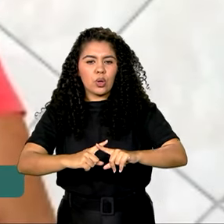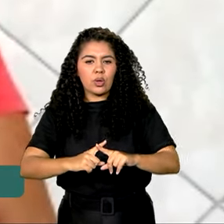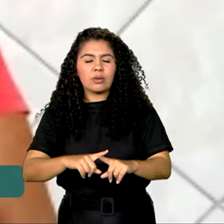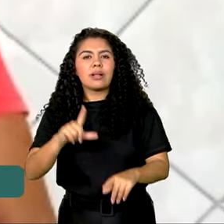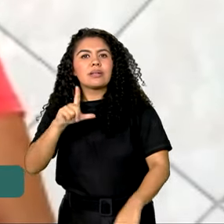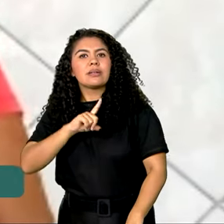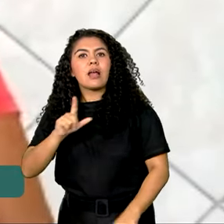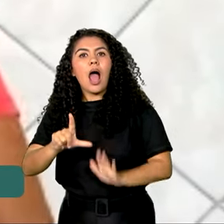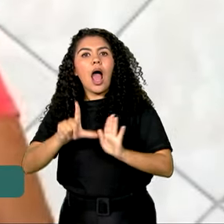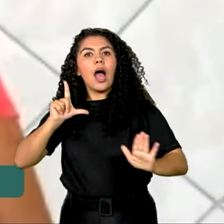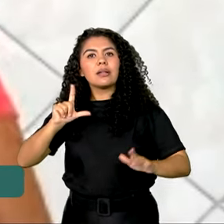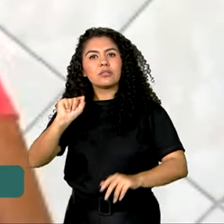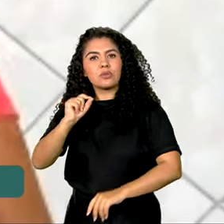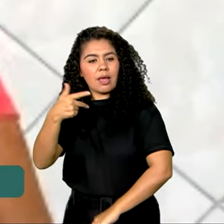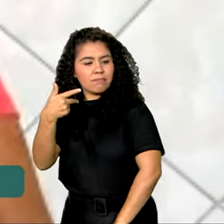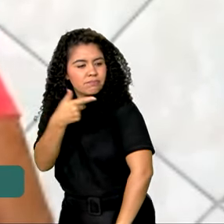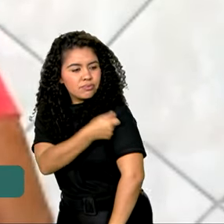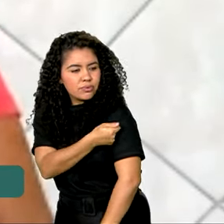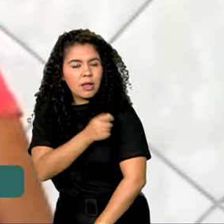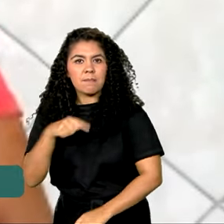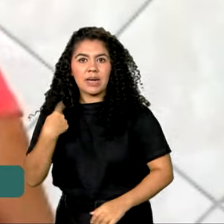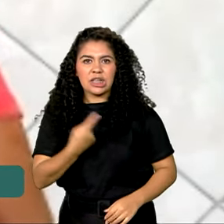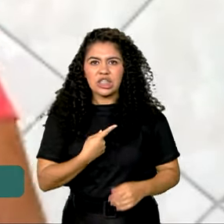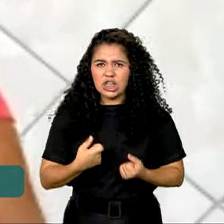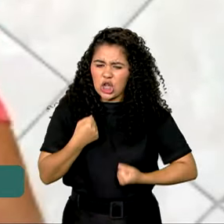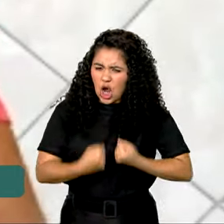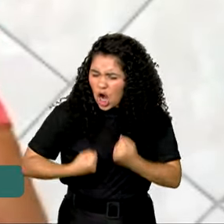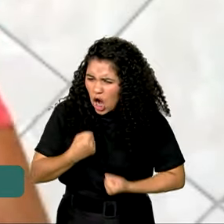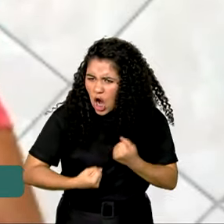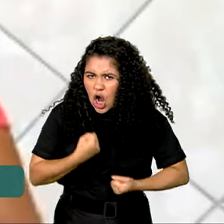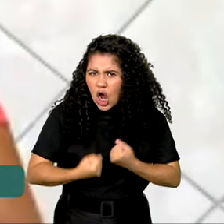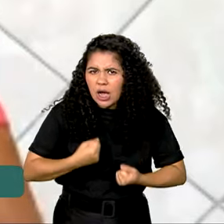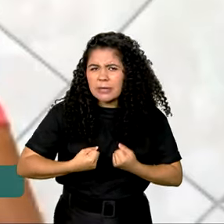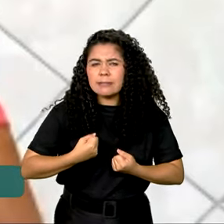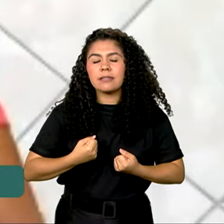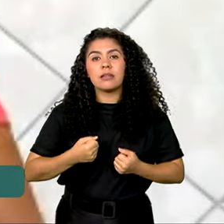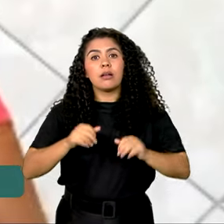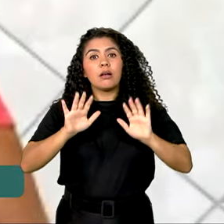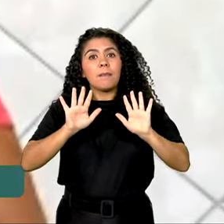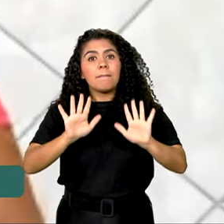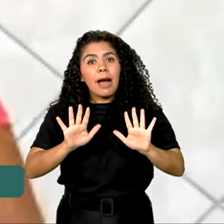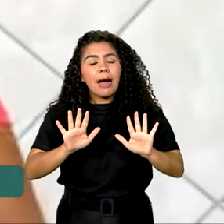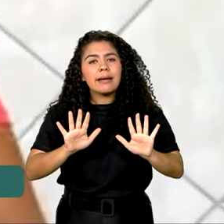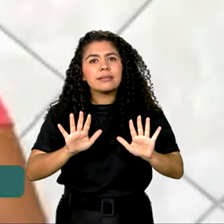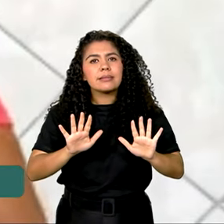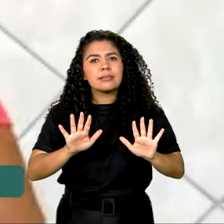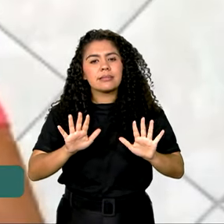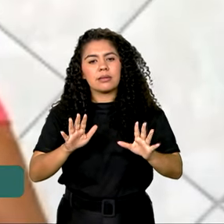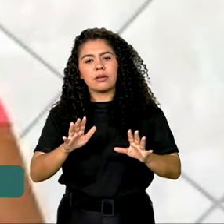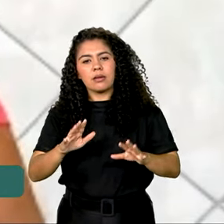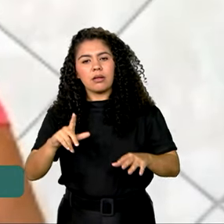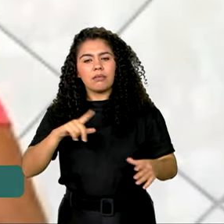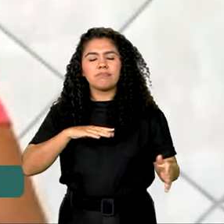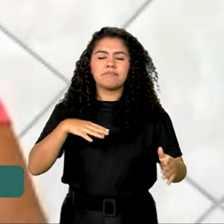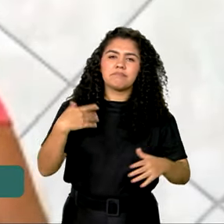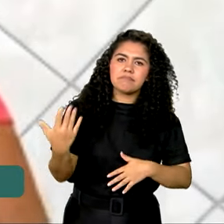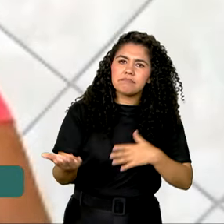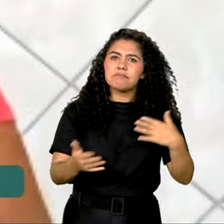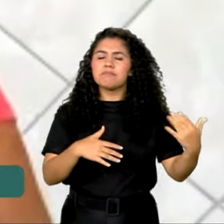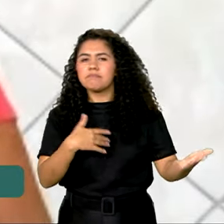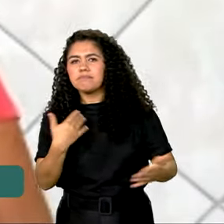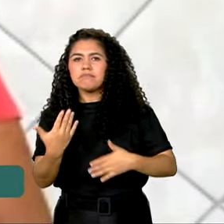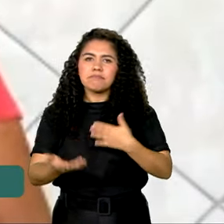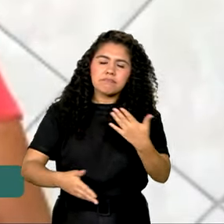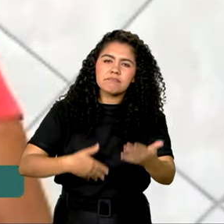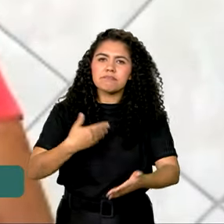injeção para a gente correr mais, aguentar mais. E ali eram trocadas, agulhas, em um e outro, em um e outro.